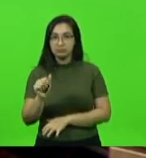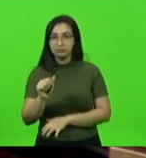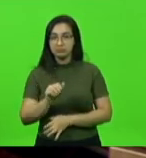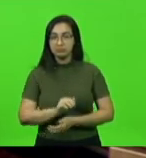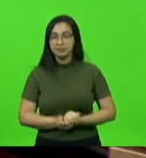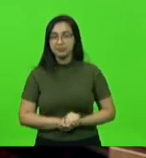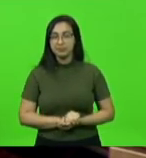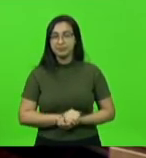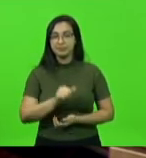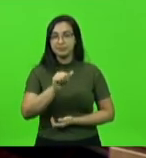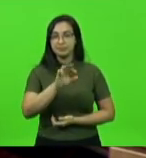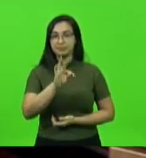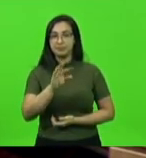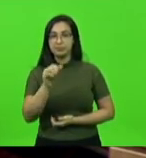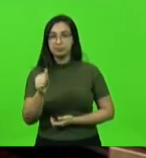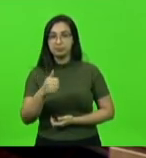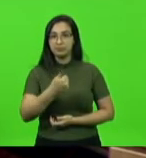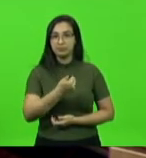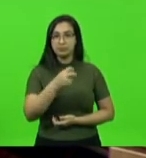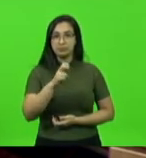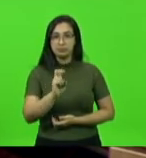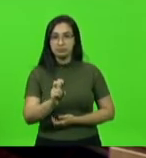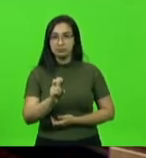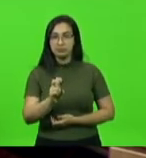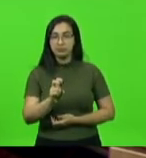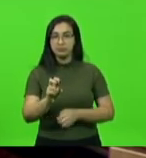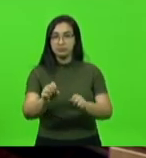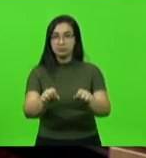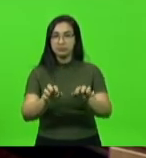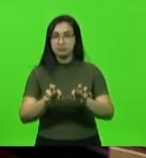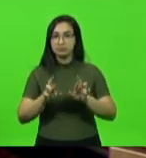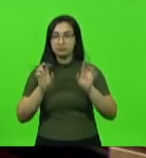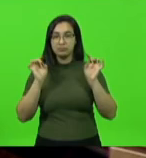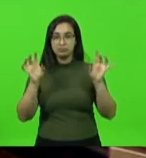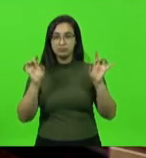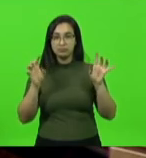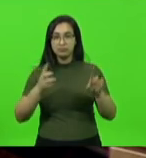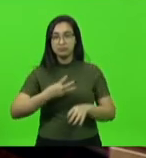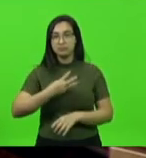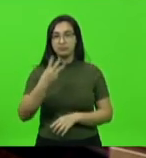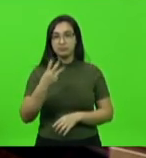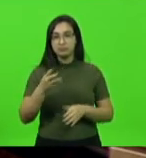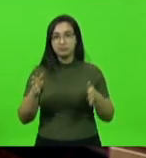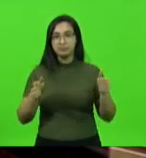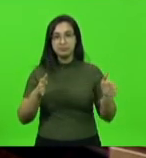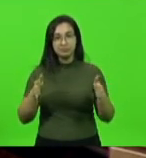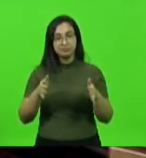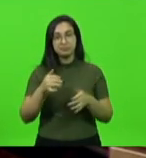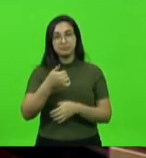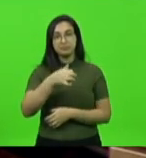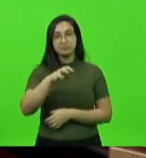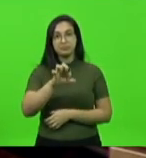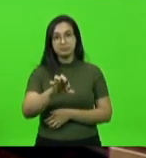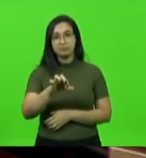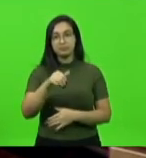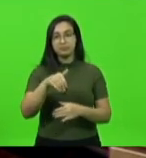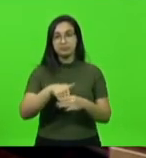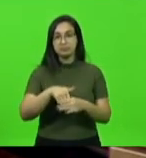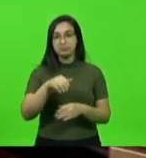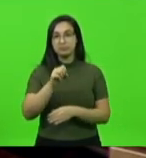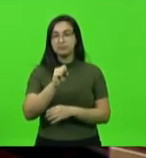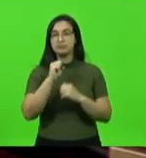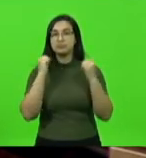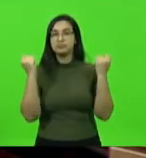Ata da 15ª Sessão Especial da 3ª Sessão Legislativa da 19ª Legislatura da Assembleia Legislativa do Estado de Santa Catarina,